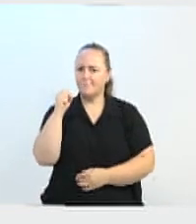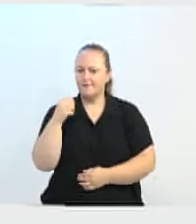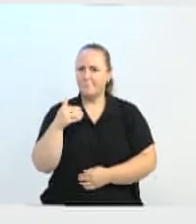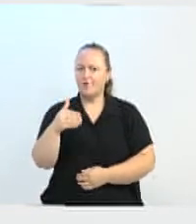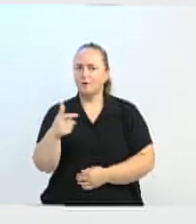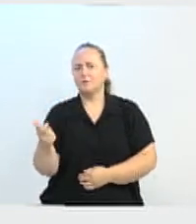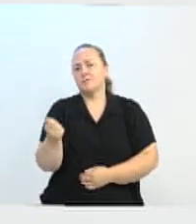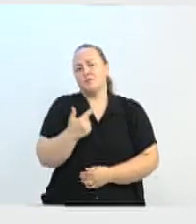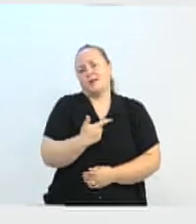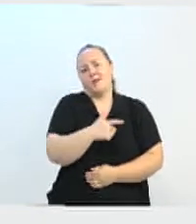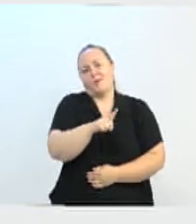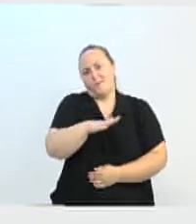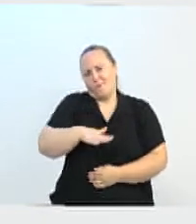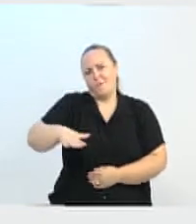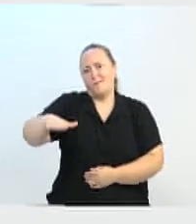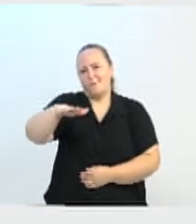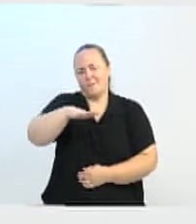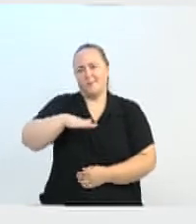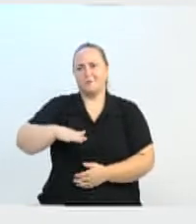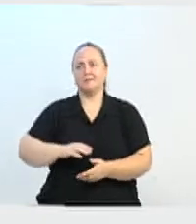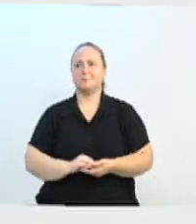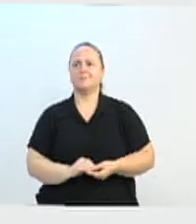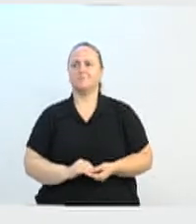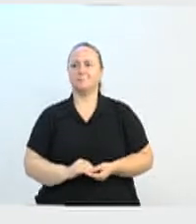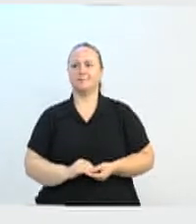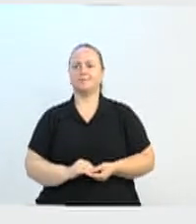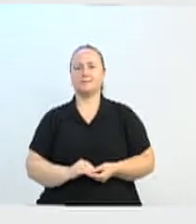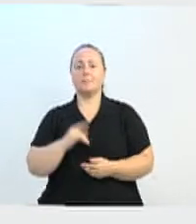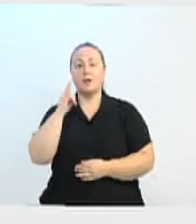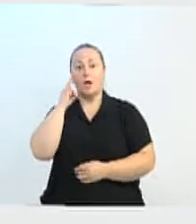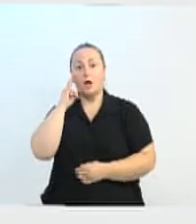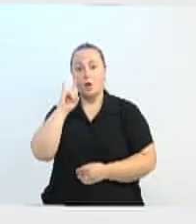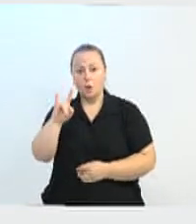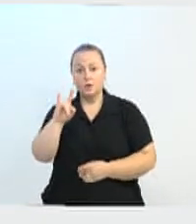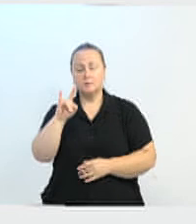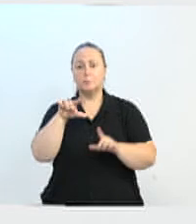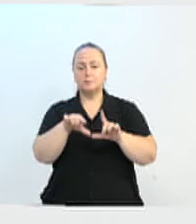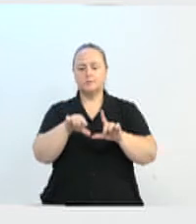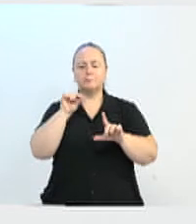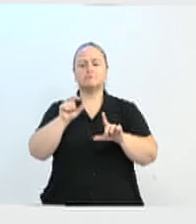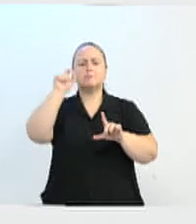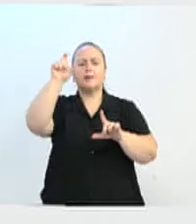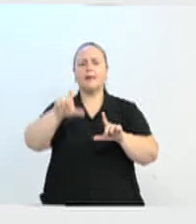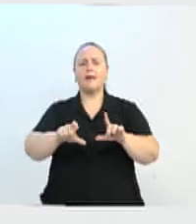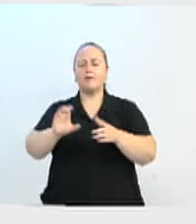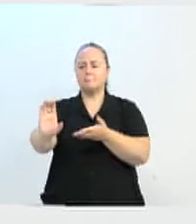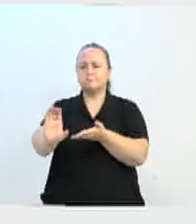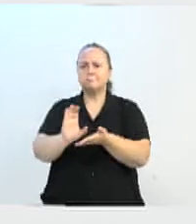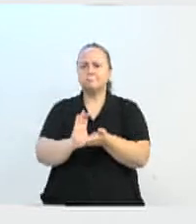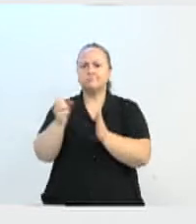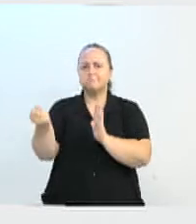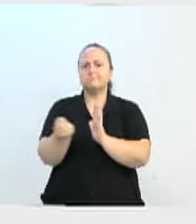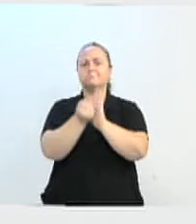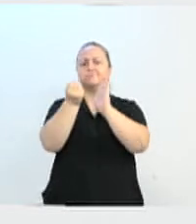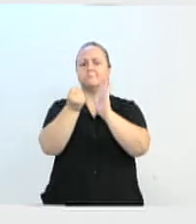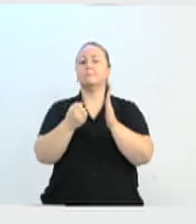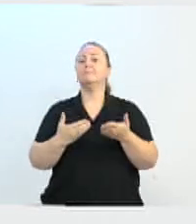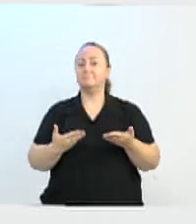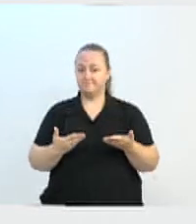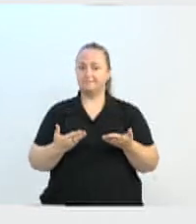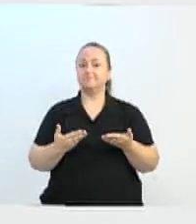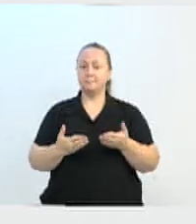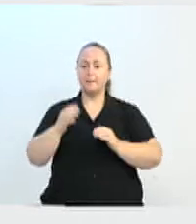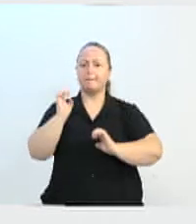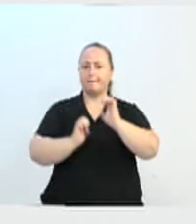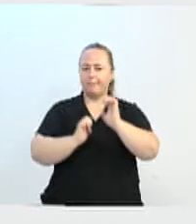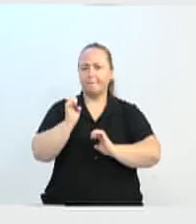regiões do Estado. E, por último, os nossos patrocinadores, que são todas aquelas empresas que gostariam